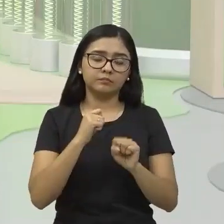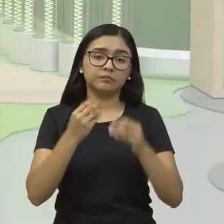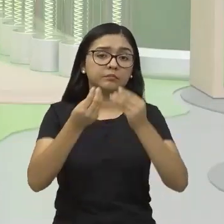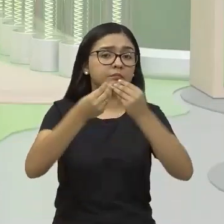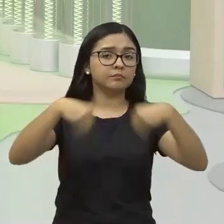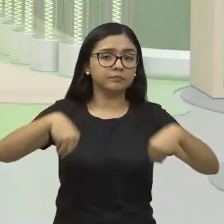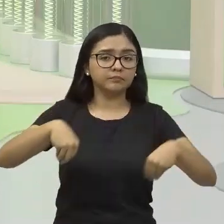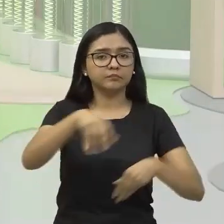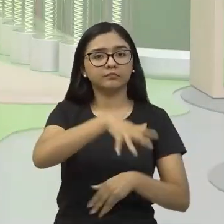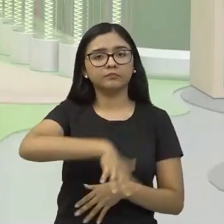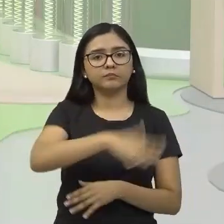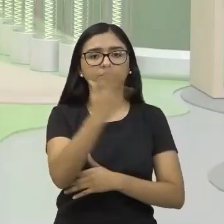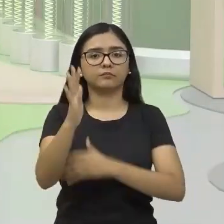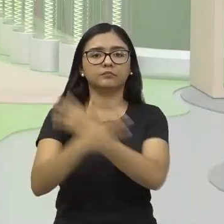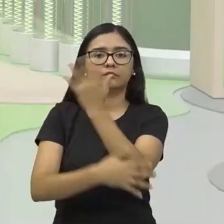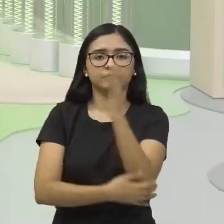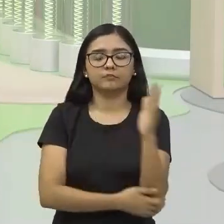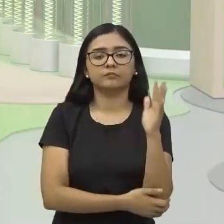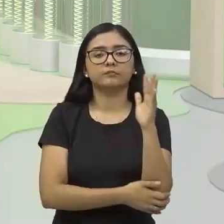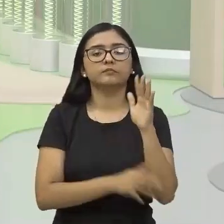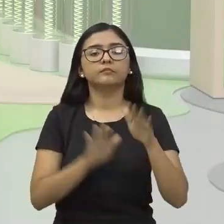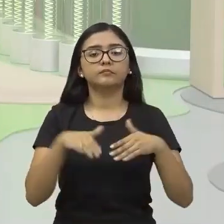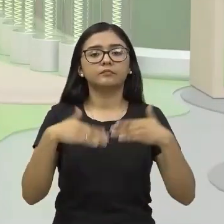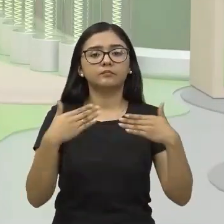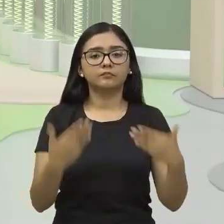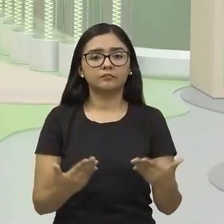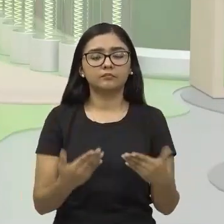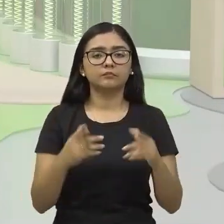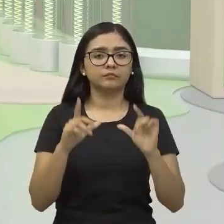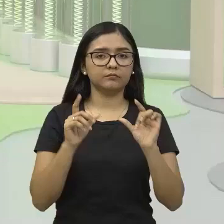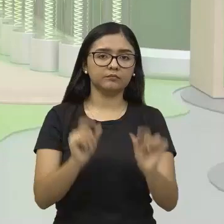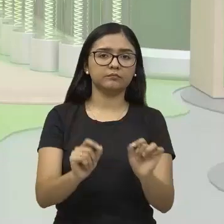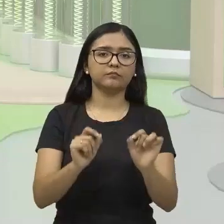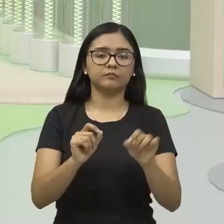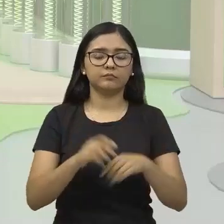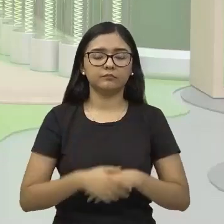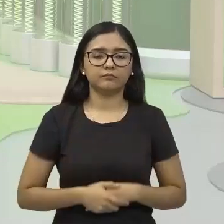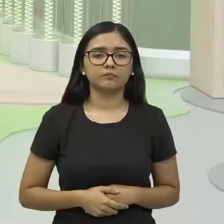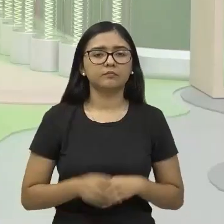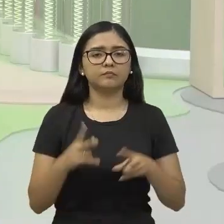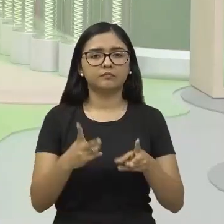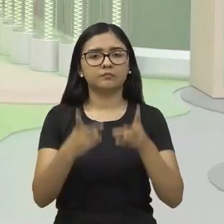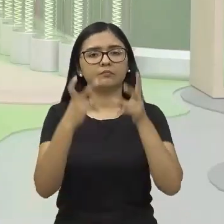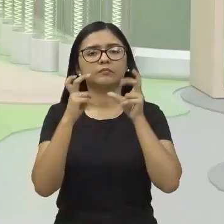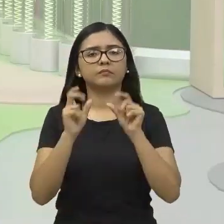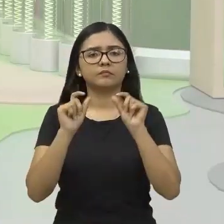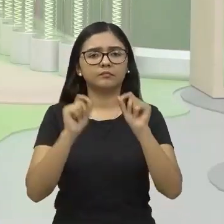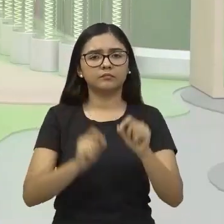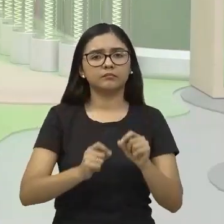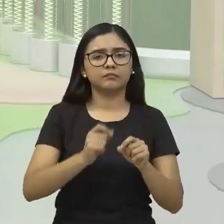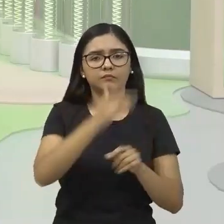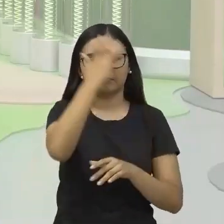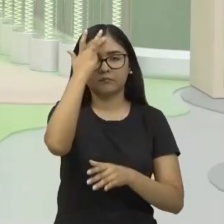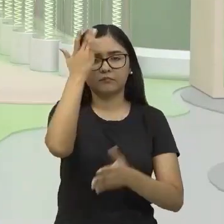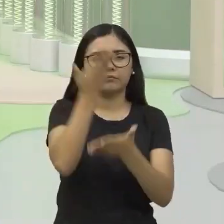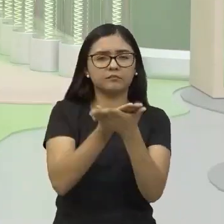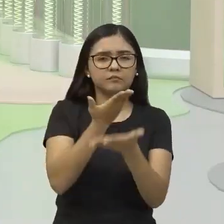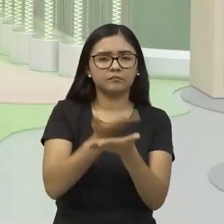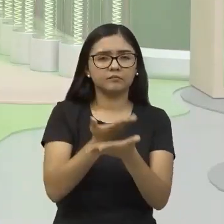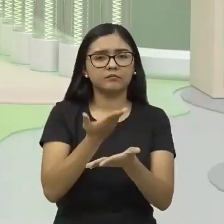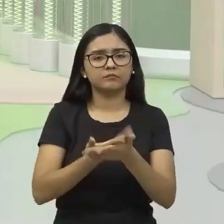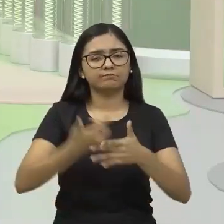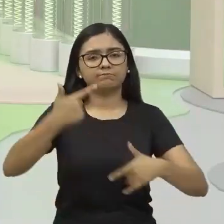meio ambiente. E é isso que cada vez mais tem se intensificado aí estudos, discussões,